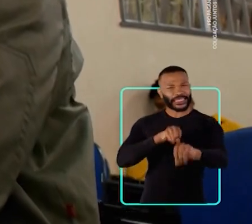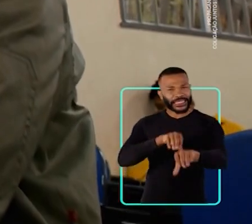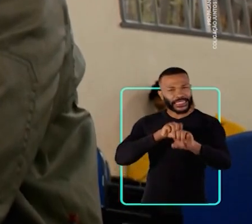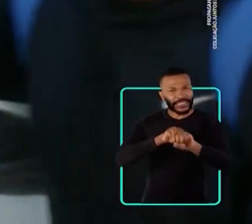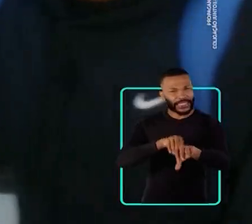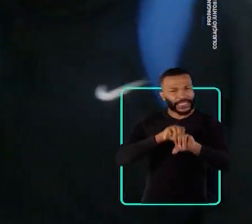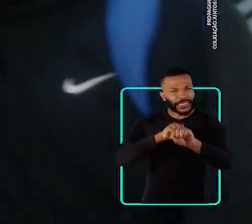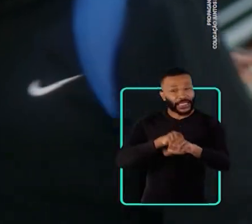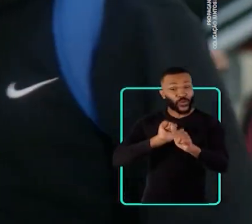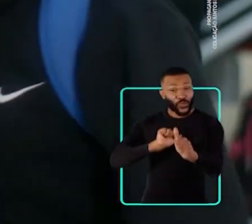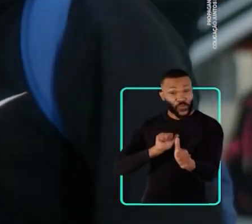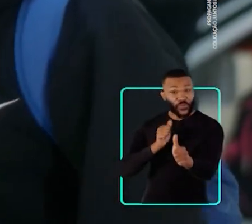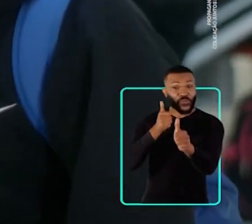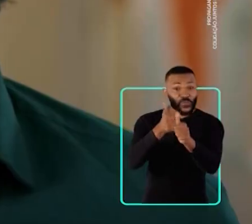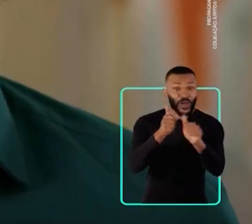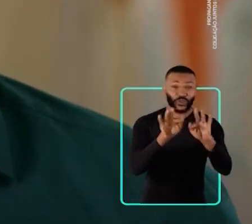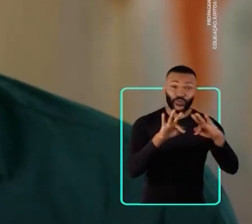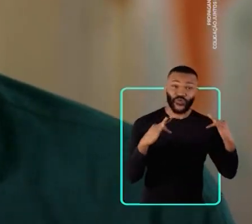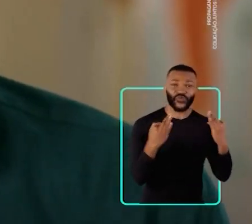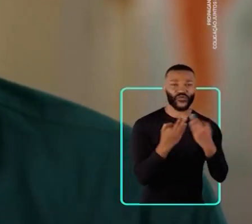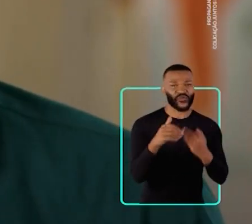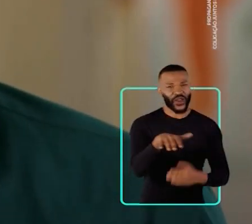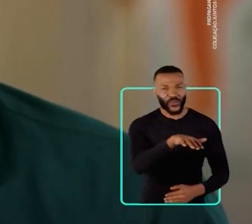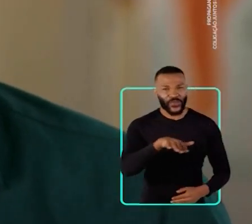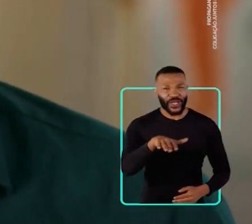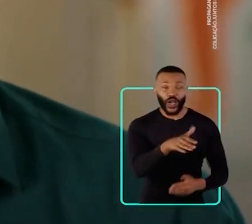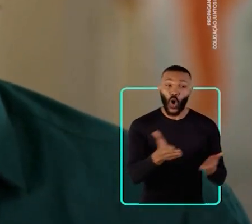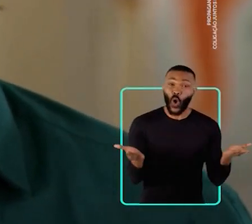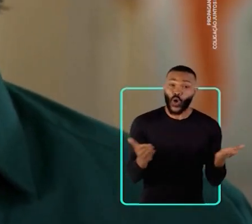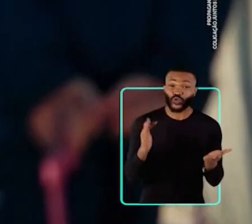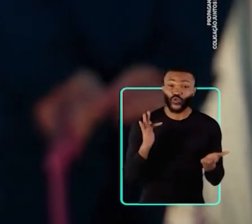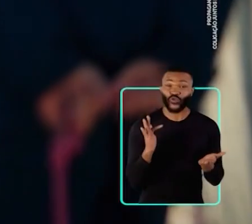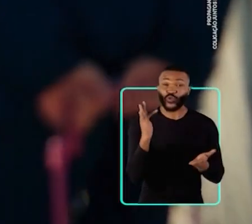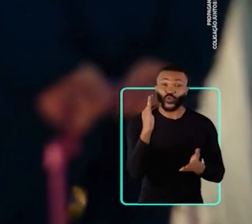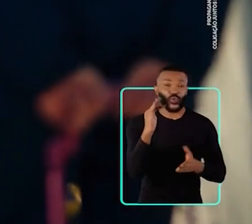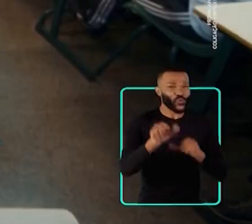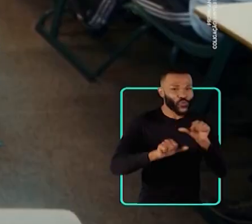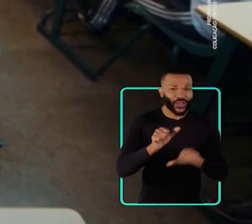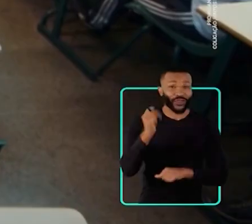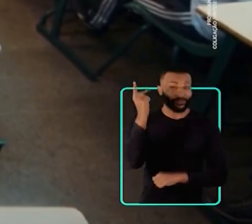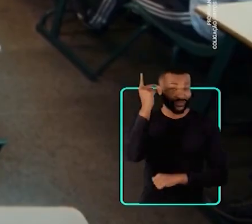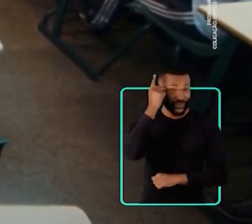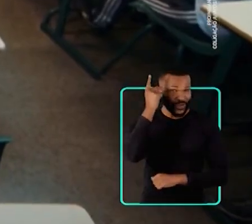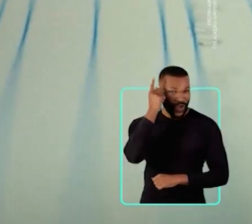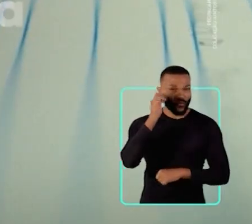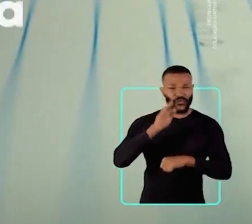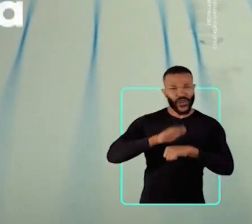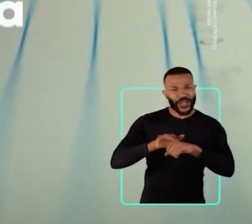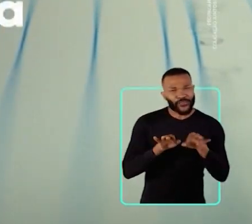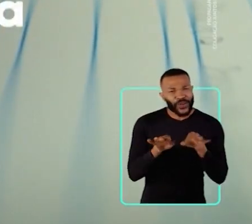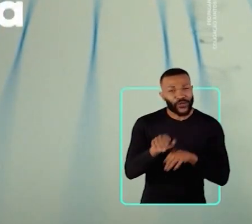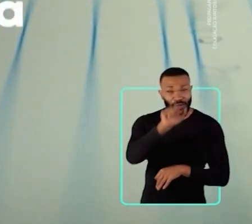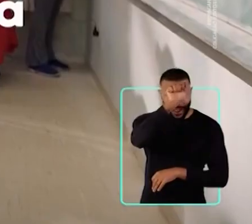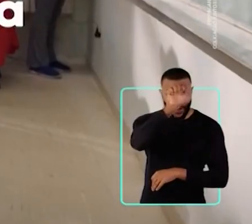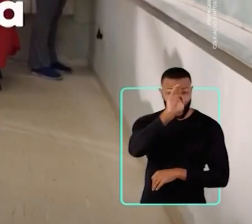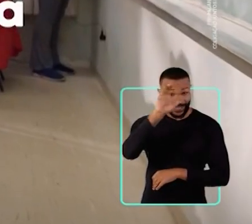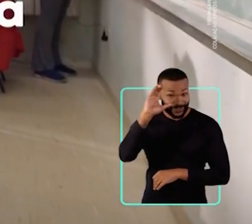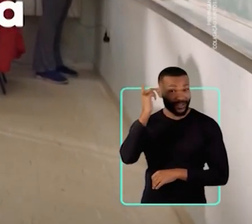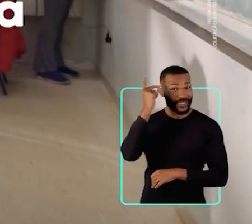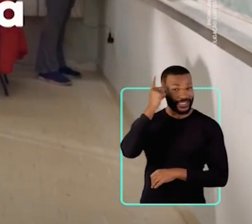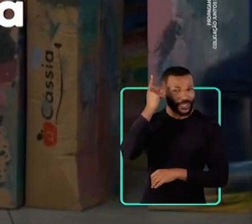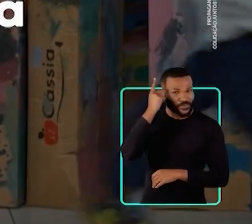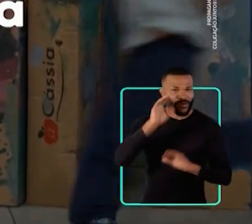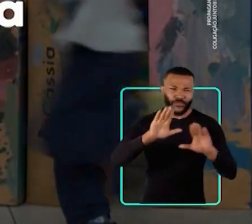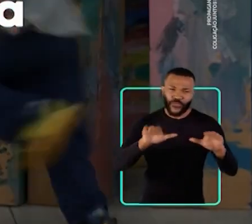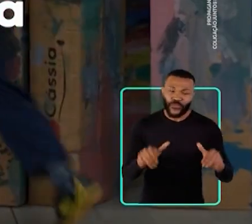levar a educação para mais perto das famílias, mudar o presente e o futuro de São Paulo. Farei o plano Alfabetiza São Paulo para